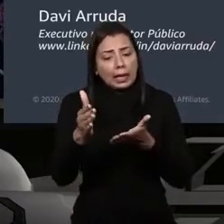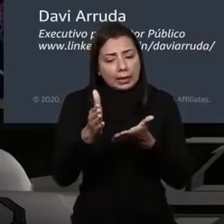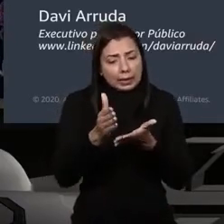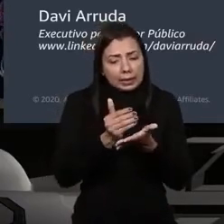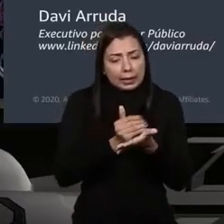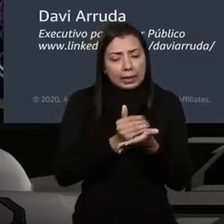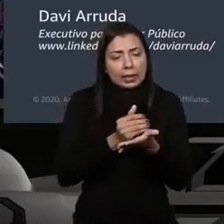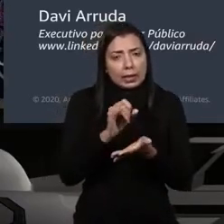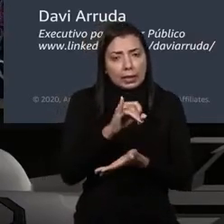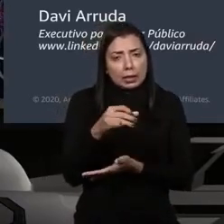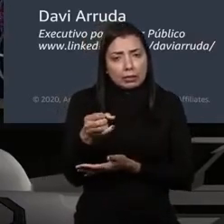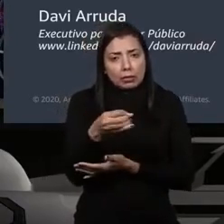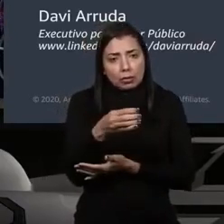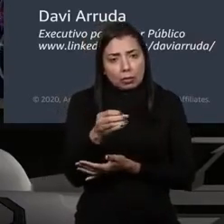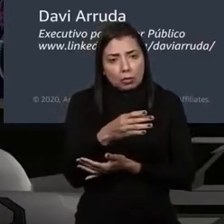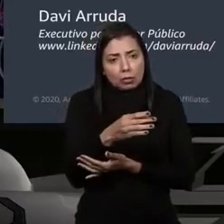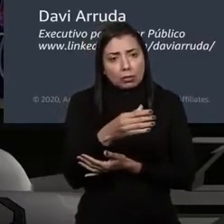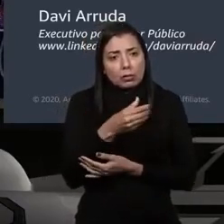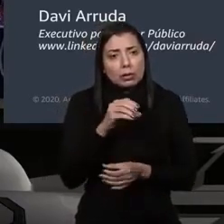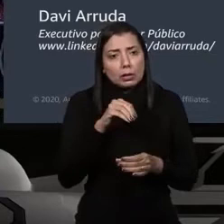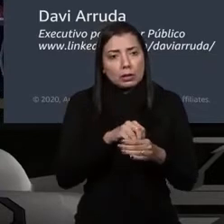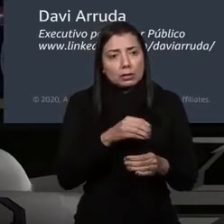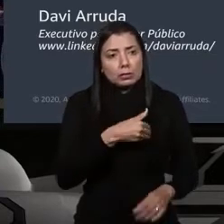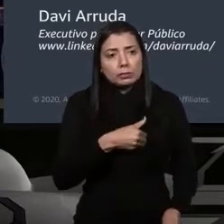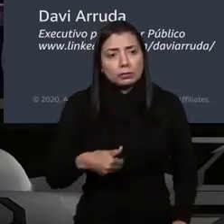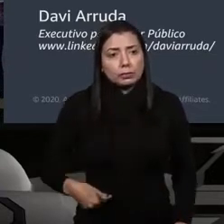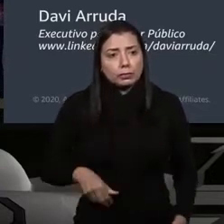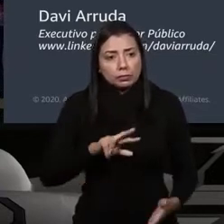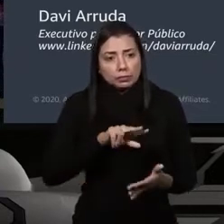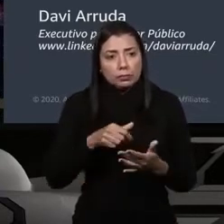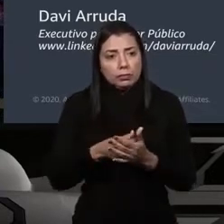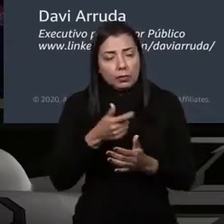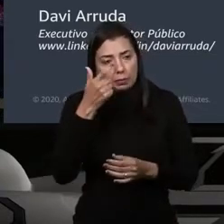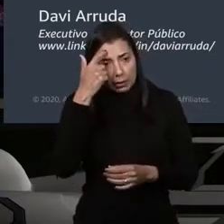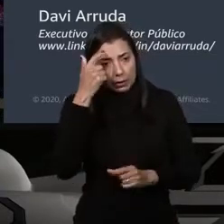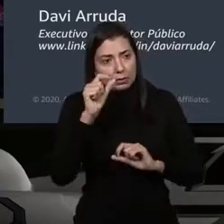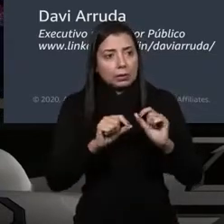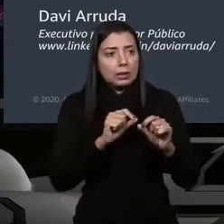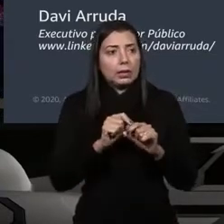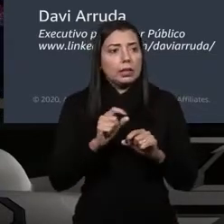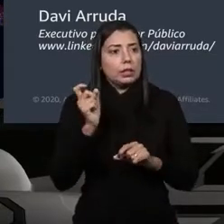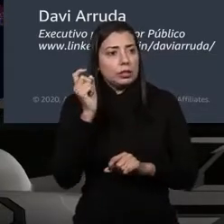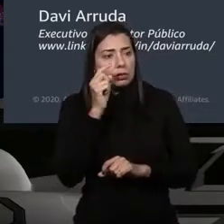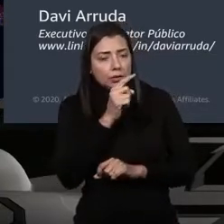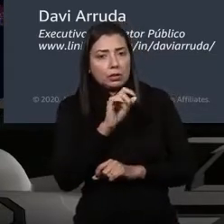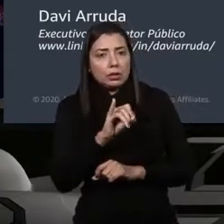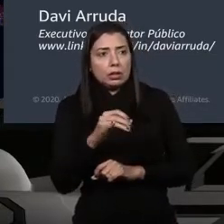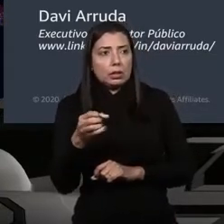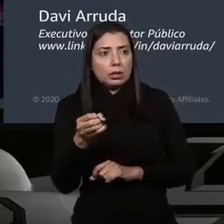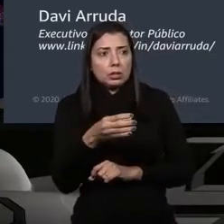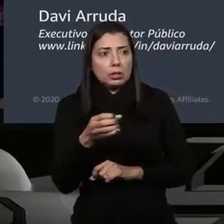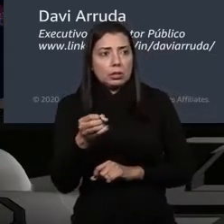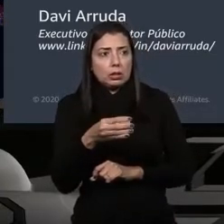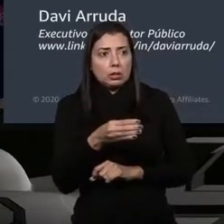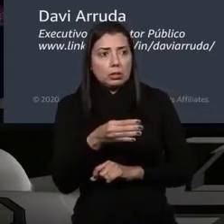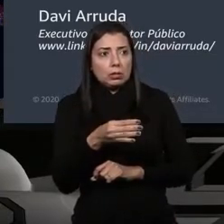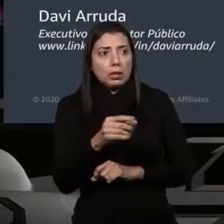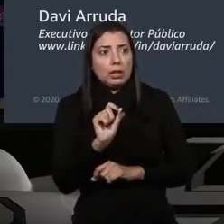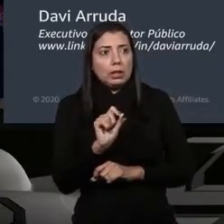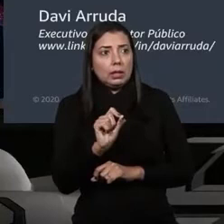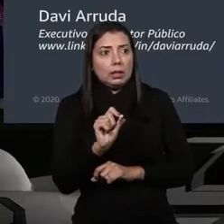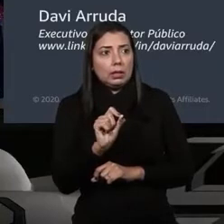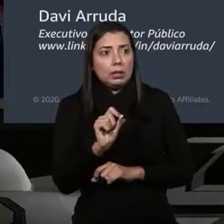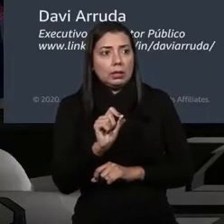inovação dentro do governo? E muitas vezes a gente pensa, poxa, é difícil inovar no governo. Eu sei que vários colegas aqui